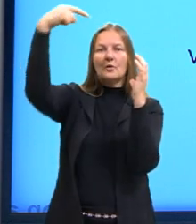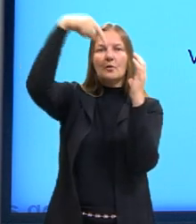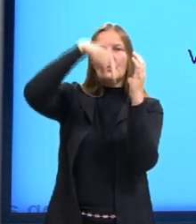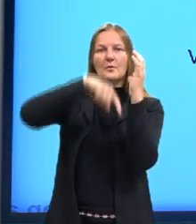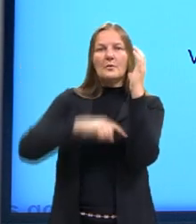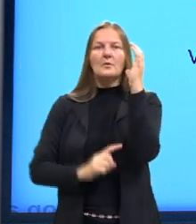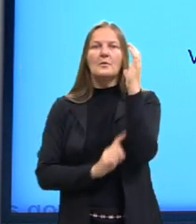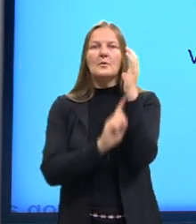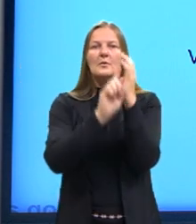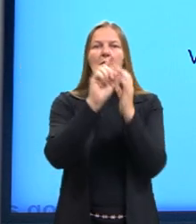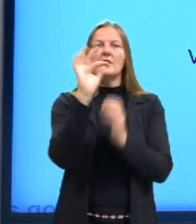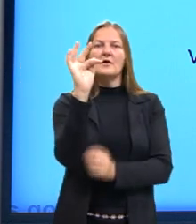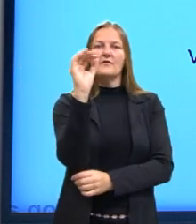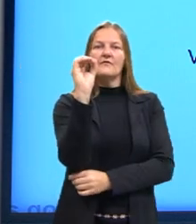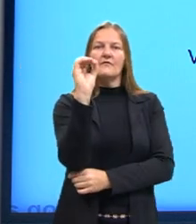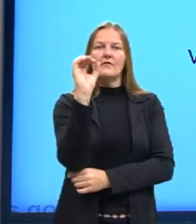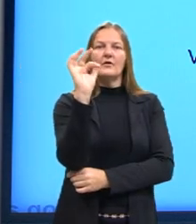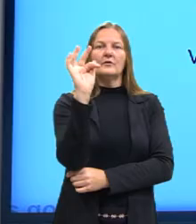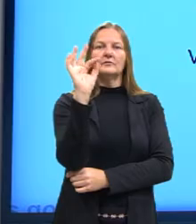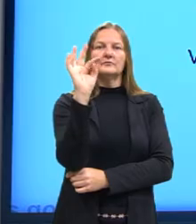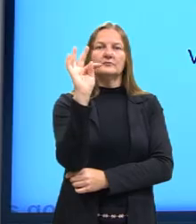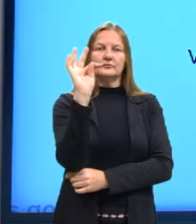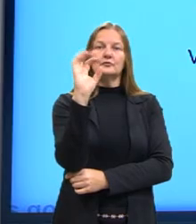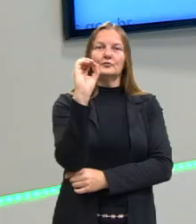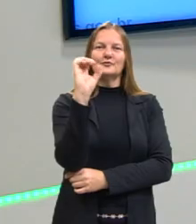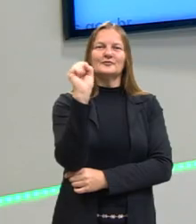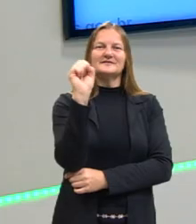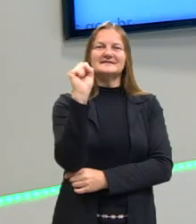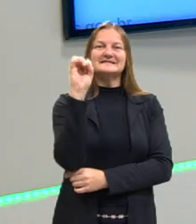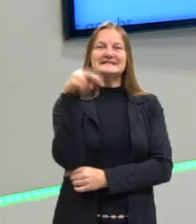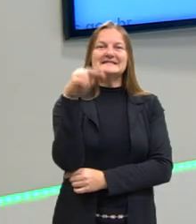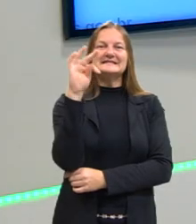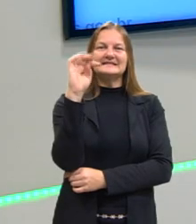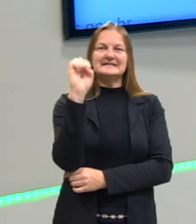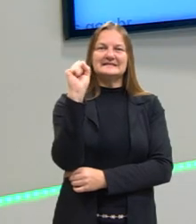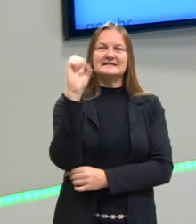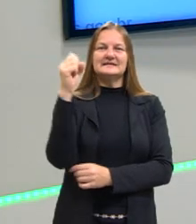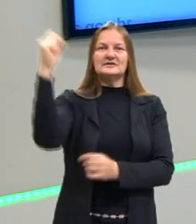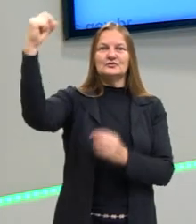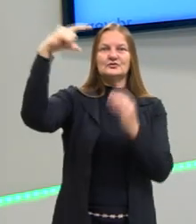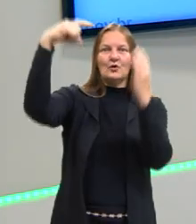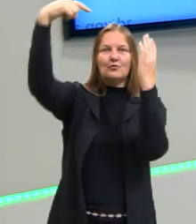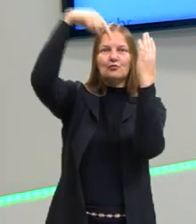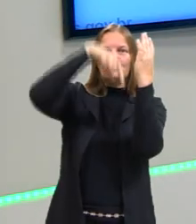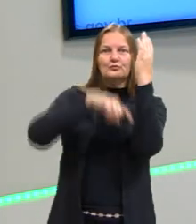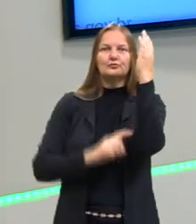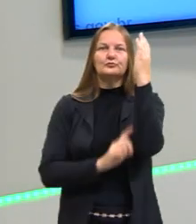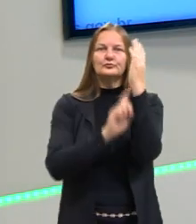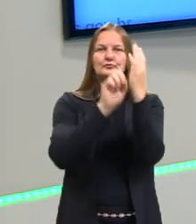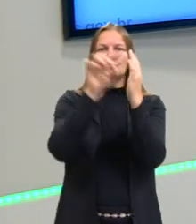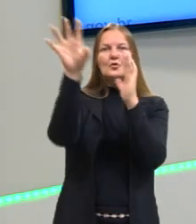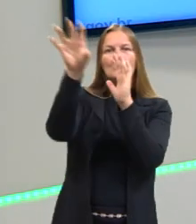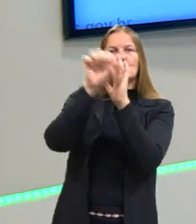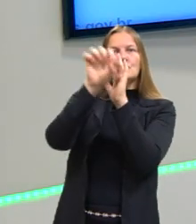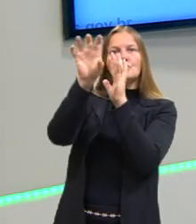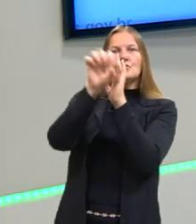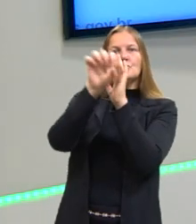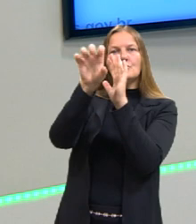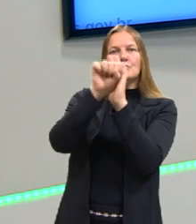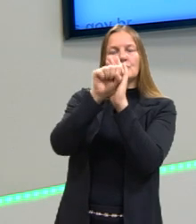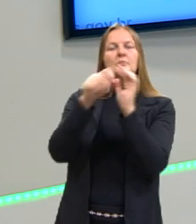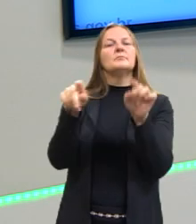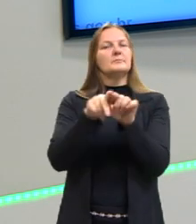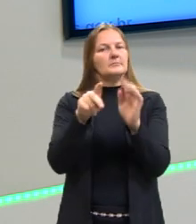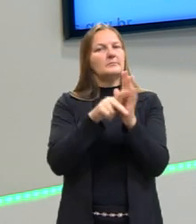professora de biologia vai me pegar, esqueci o nome. Da fotossíntese, ele é utilizado para a respiração das plantas, que eles